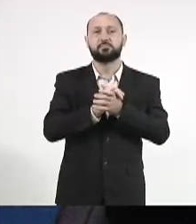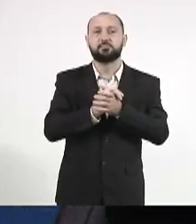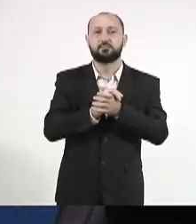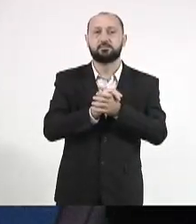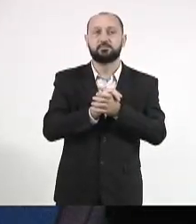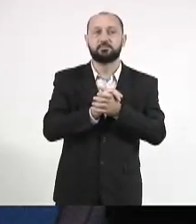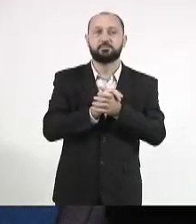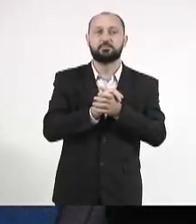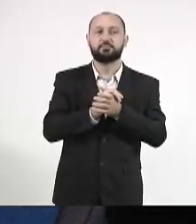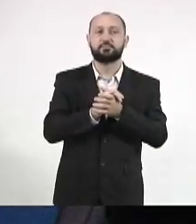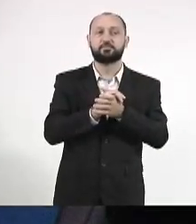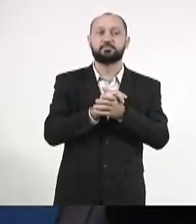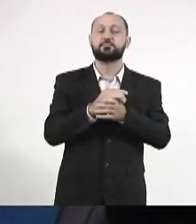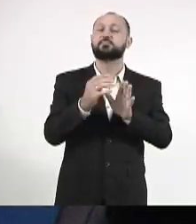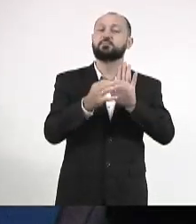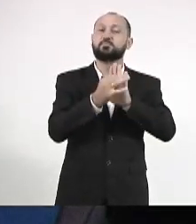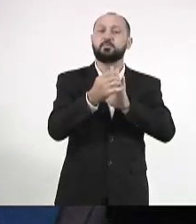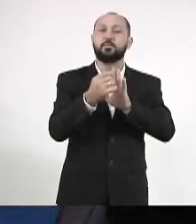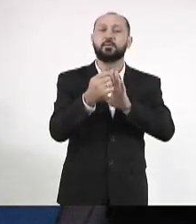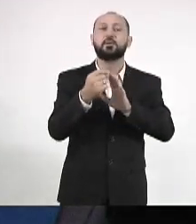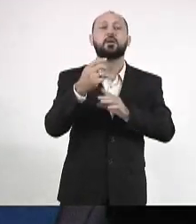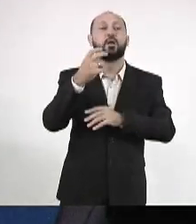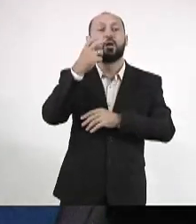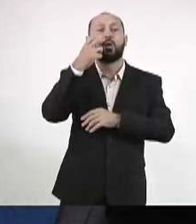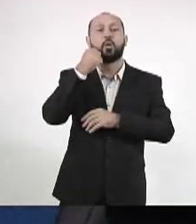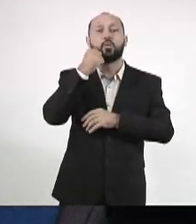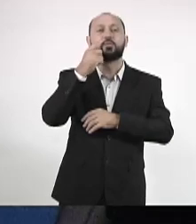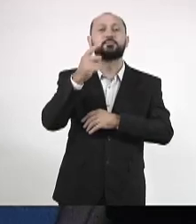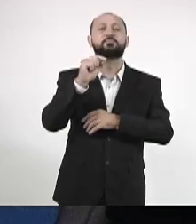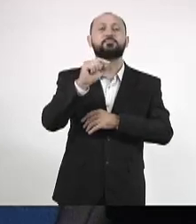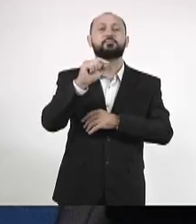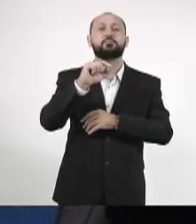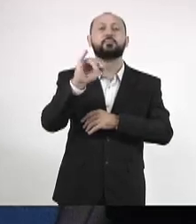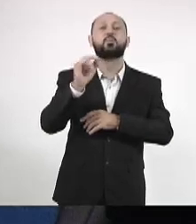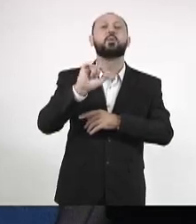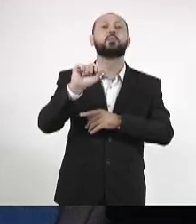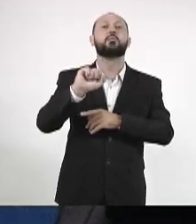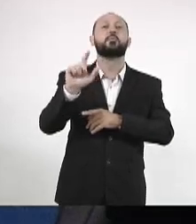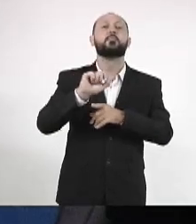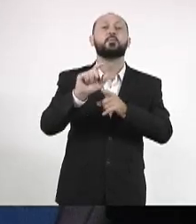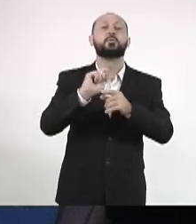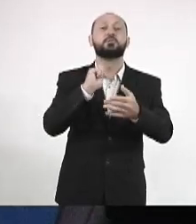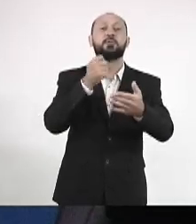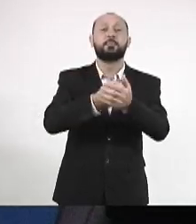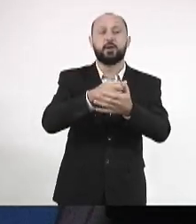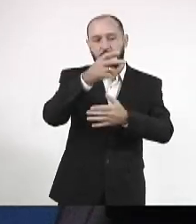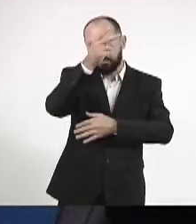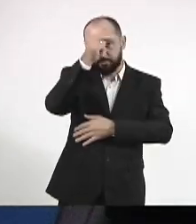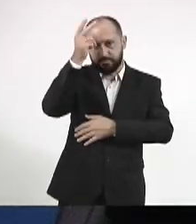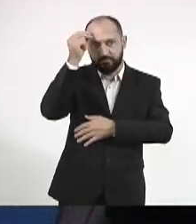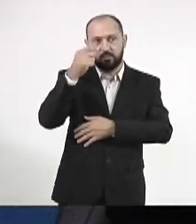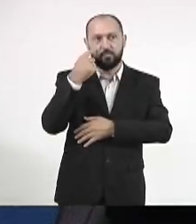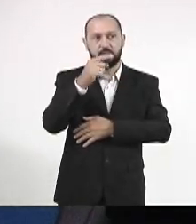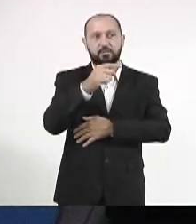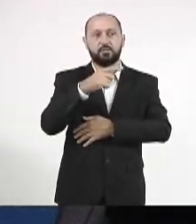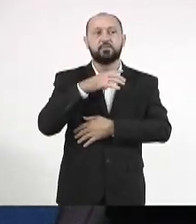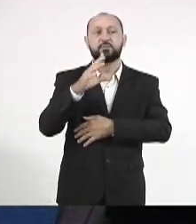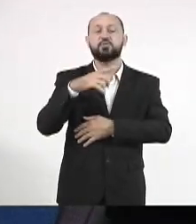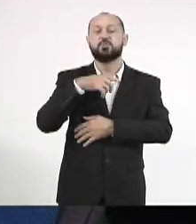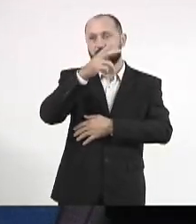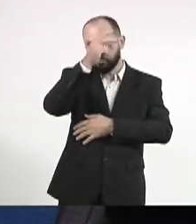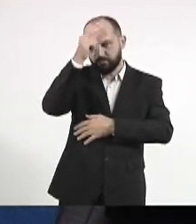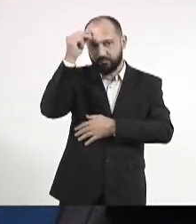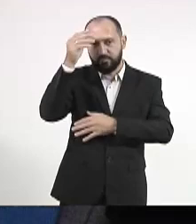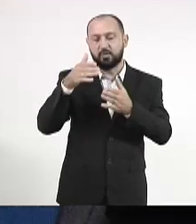Excelência está propondo discutir isso. Quem lucra? Cadê o imposto que tem que ser pago para as prefeituras? E Vossa Excelência foi prefeito lá de Corumbá.